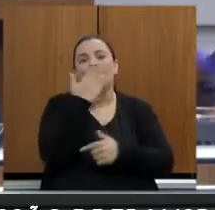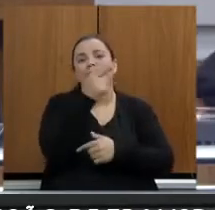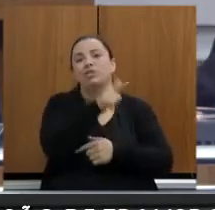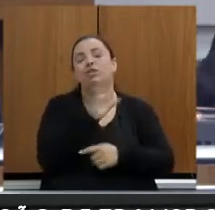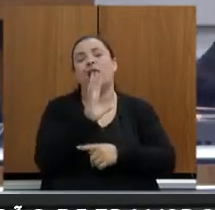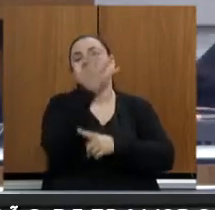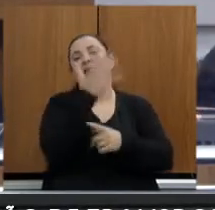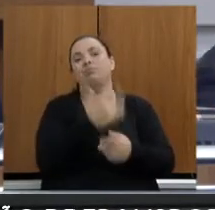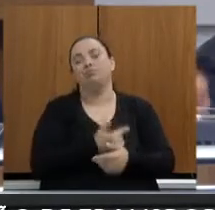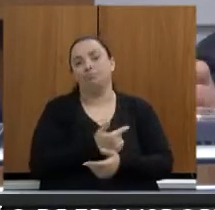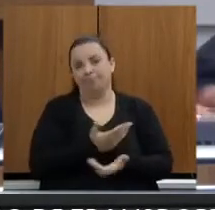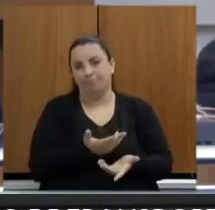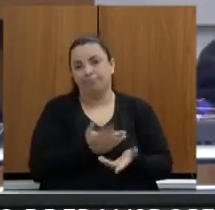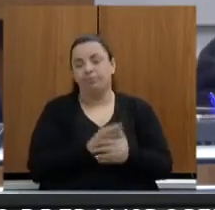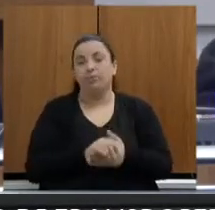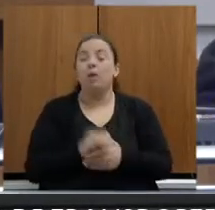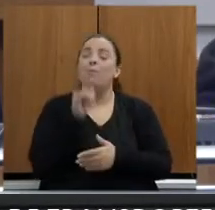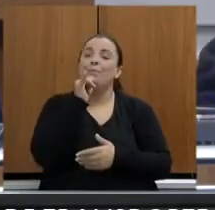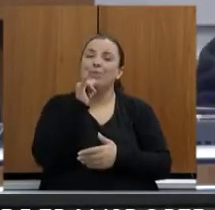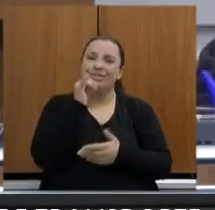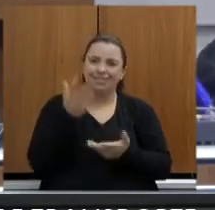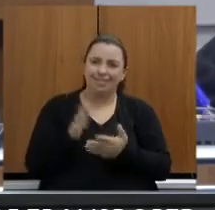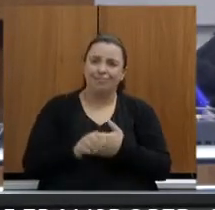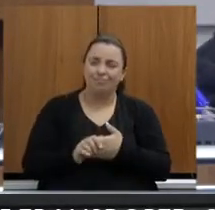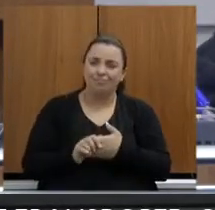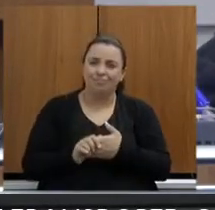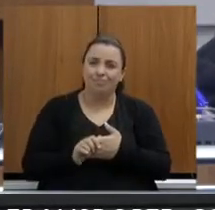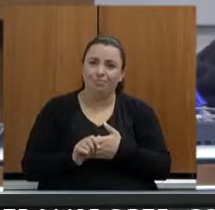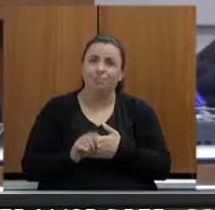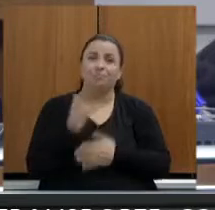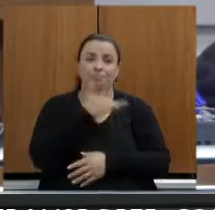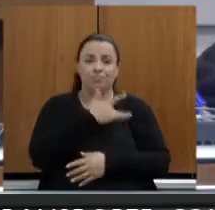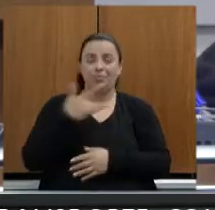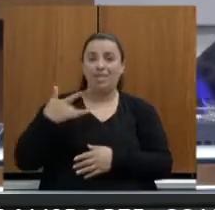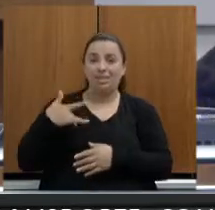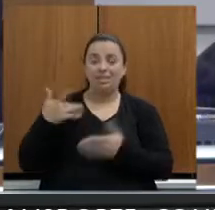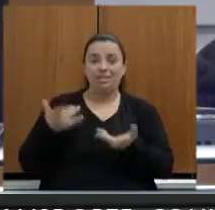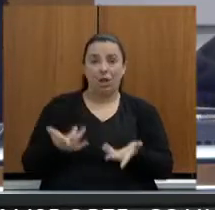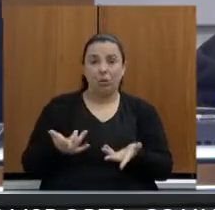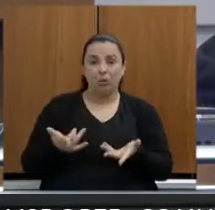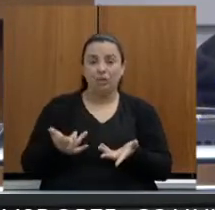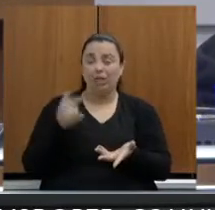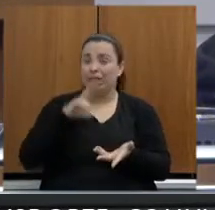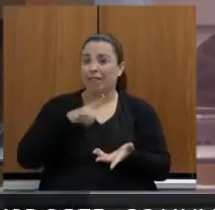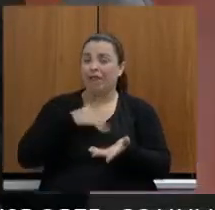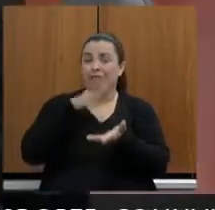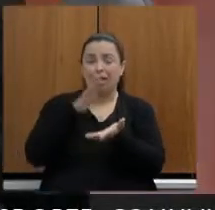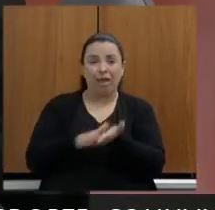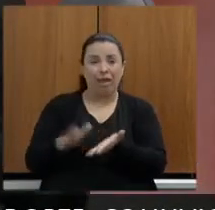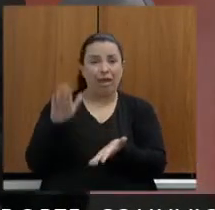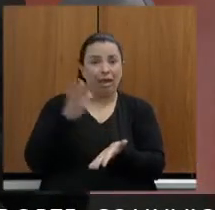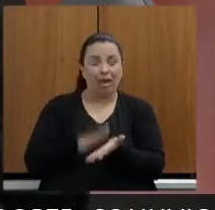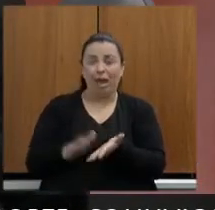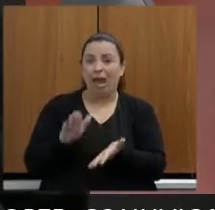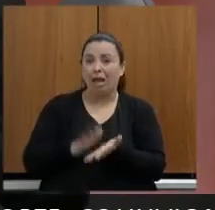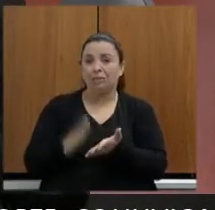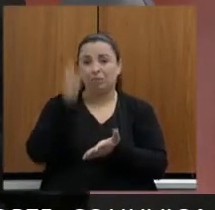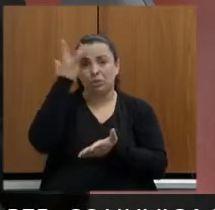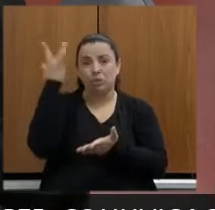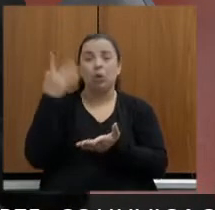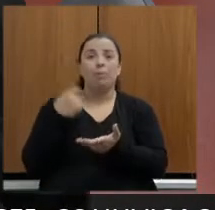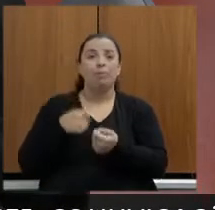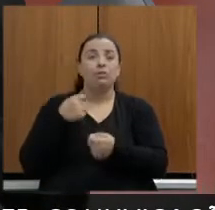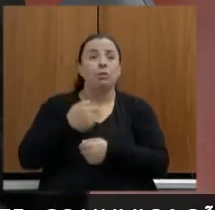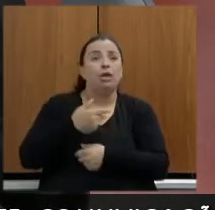saúde que foi gerado no momento em que você prejudica toda uma região e você tem que deslocar pacientes para outra região.